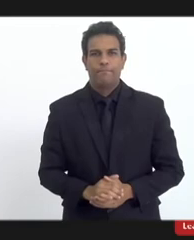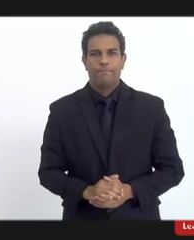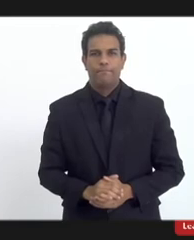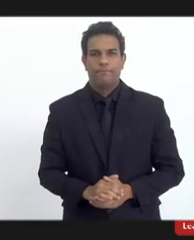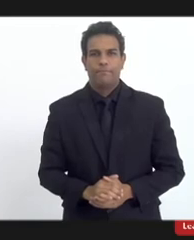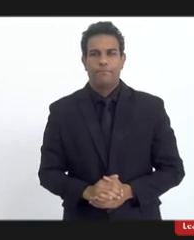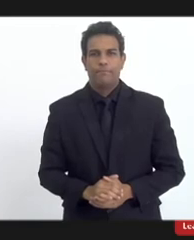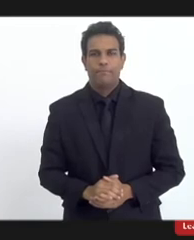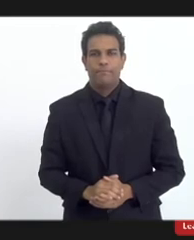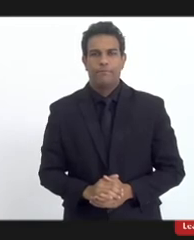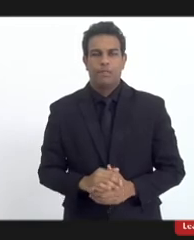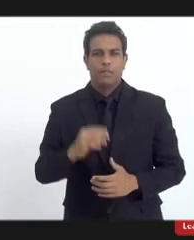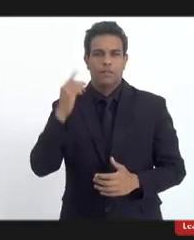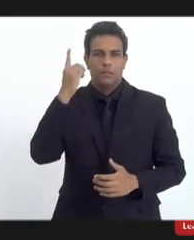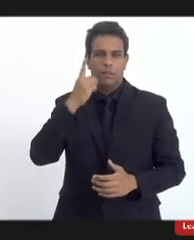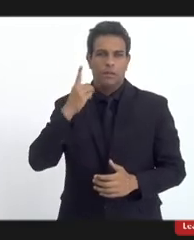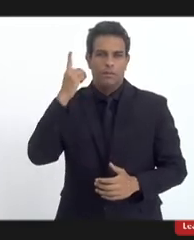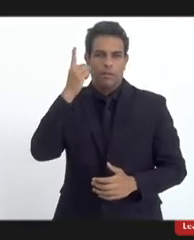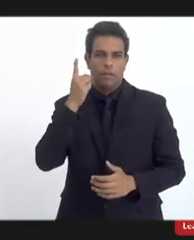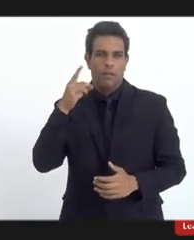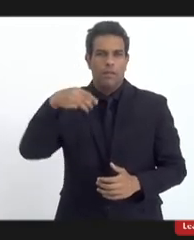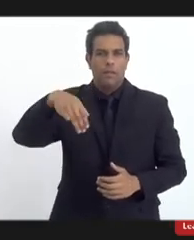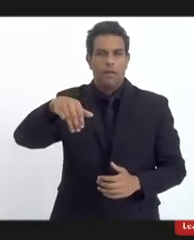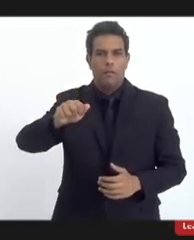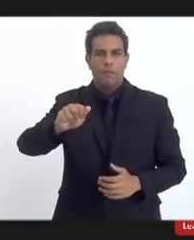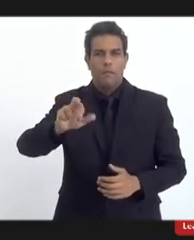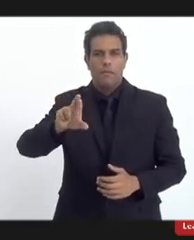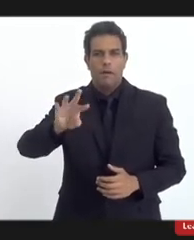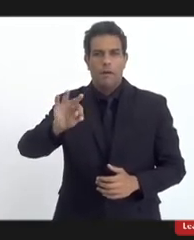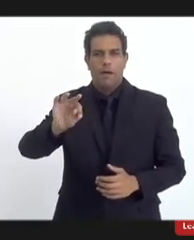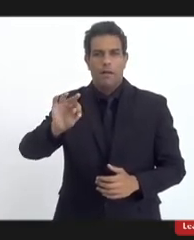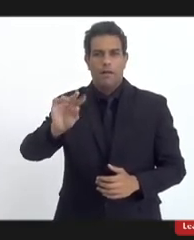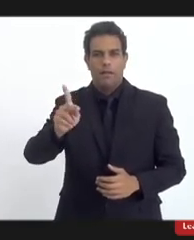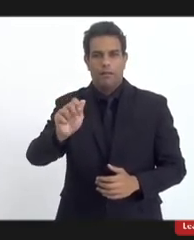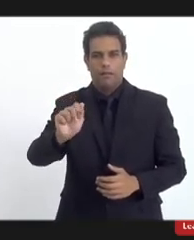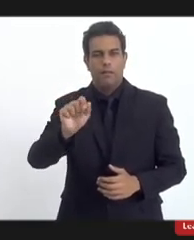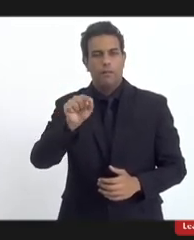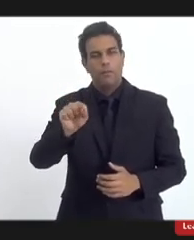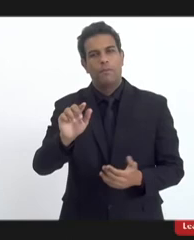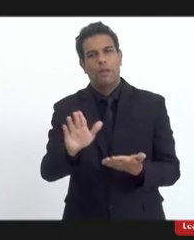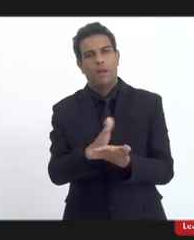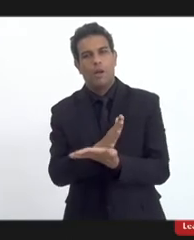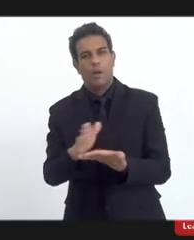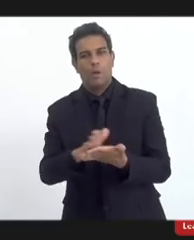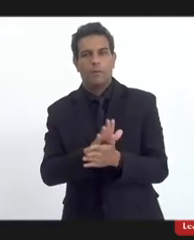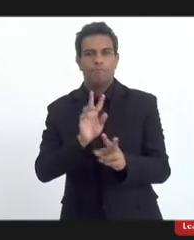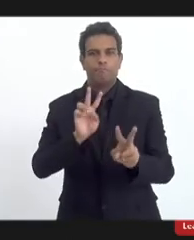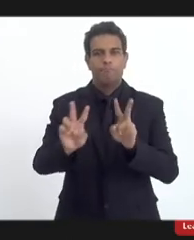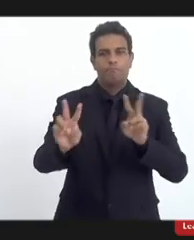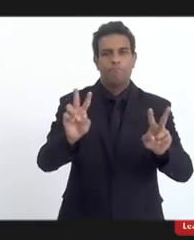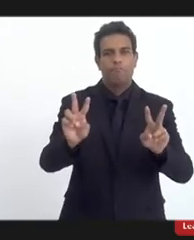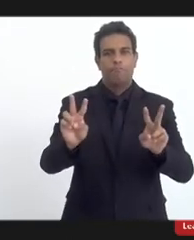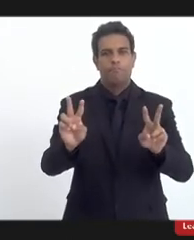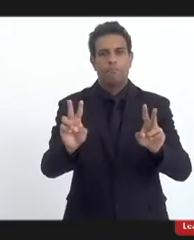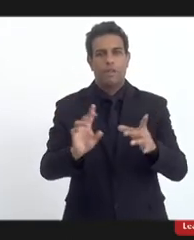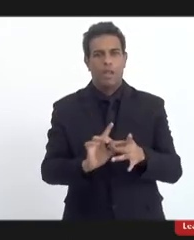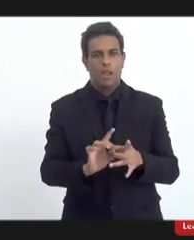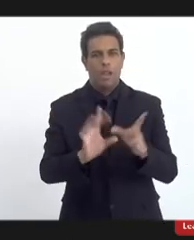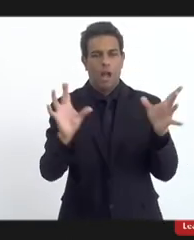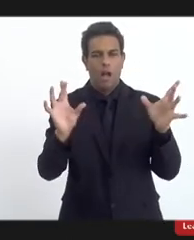o deputado Marta Rocha disse aqui há casos em que você não tem como abrir mão